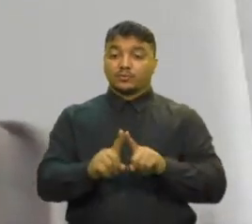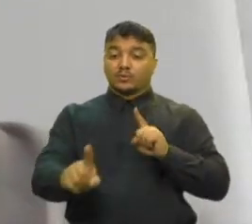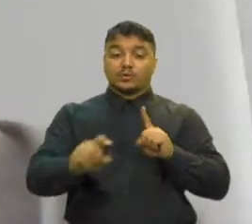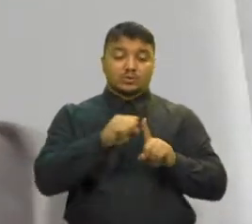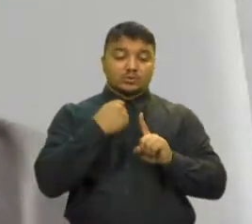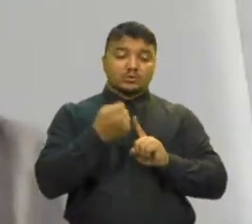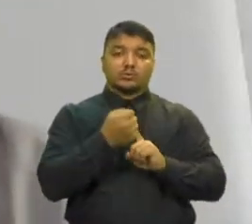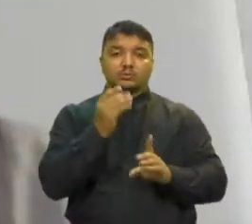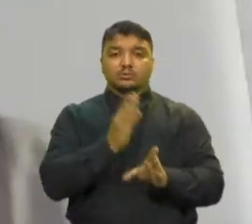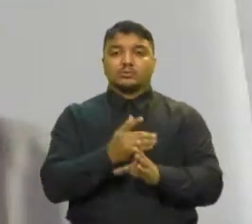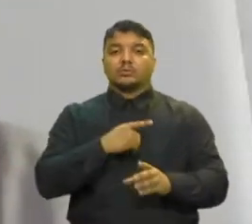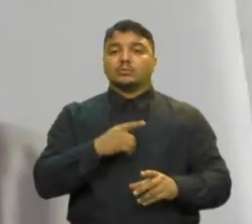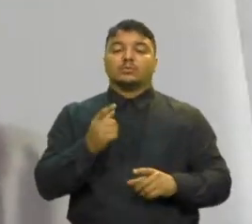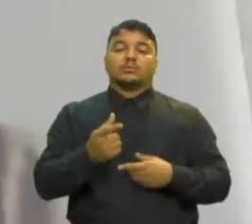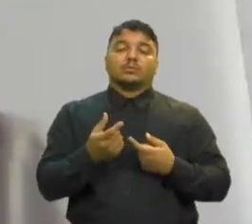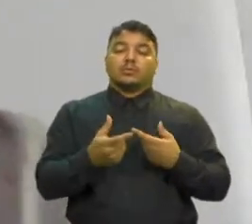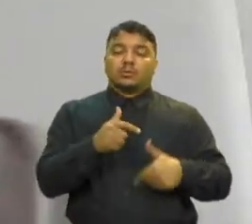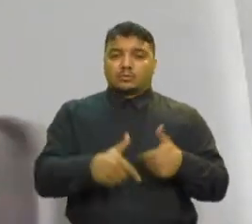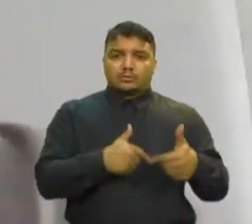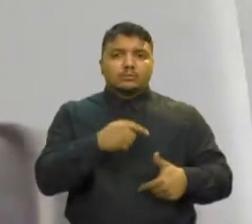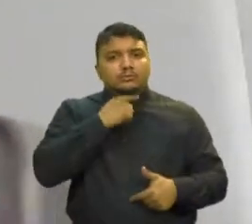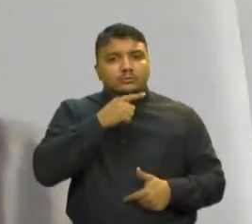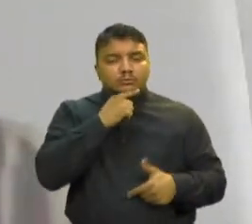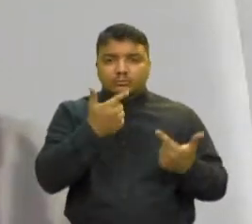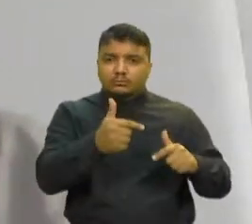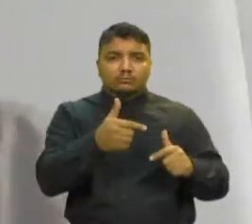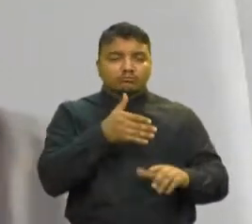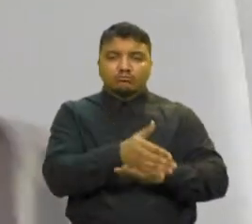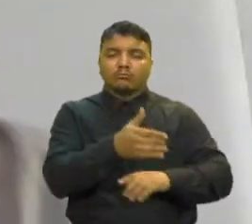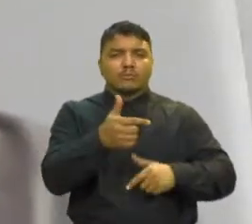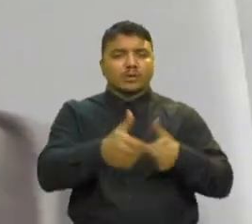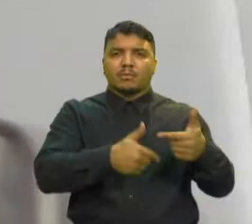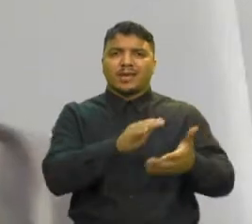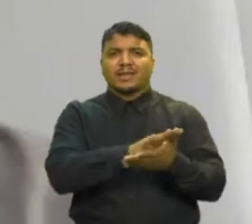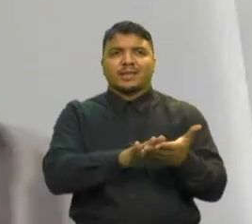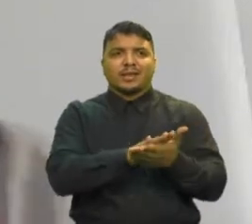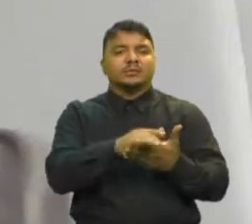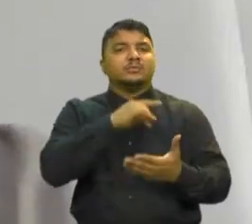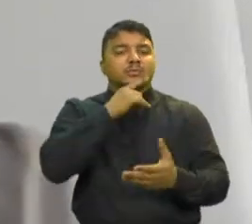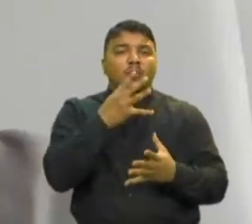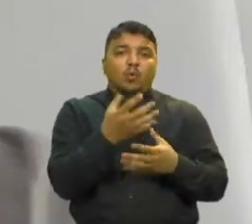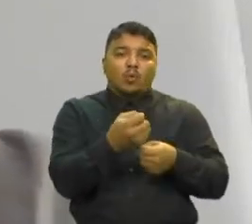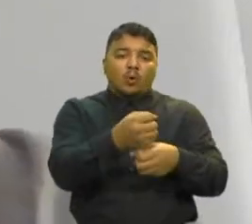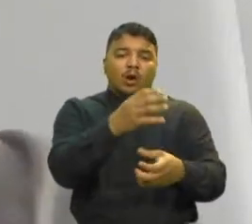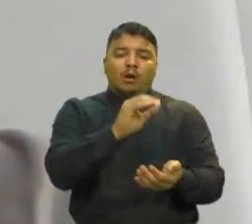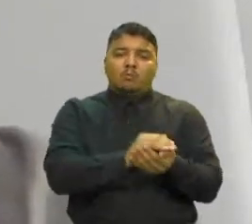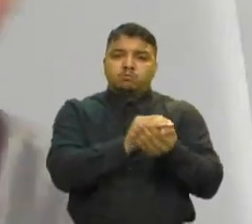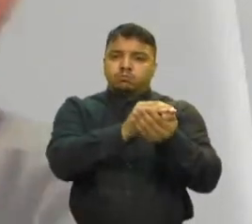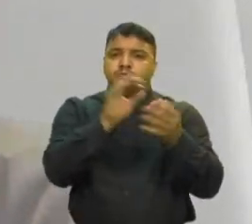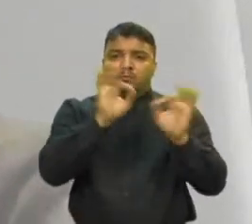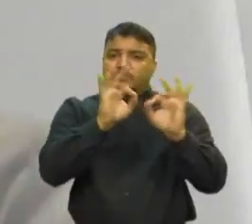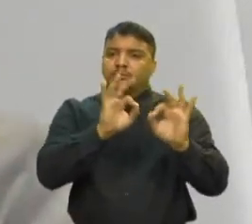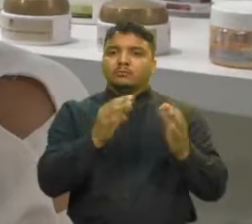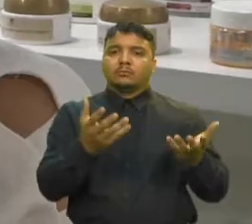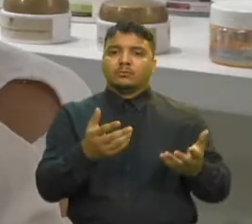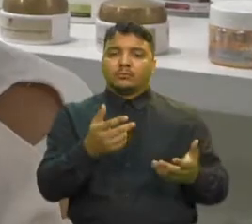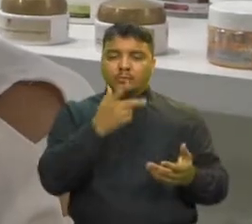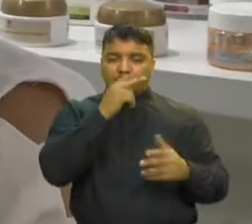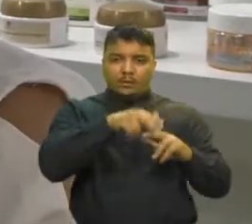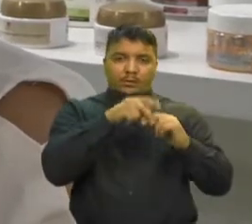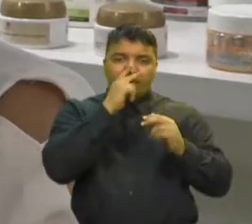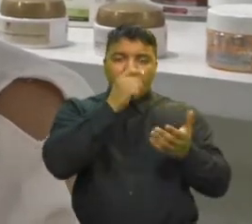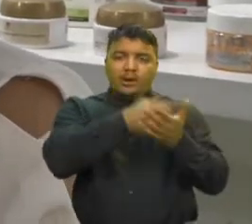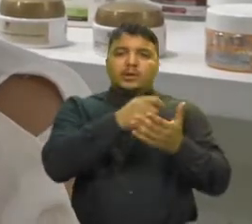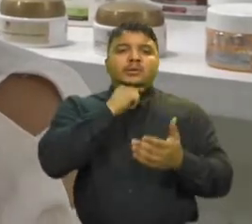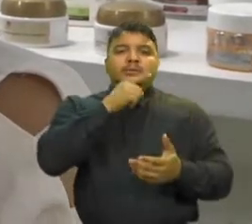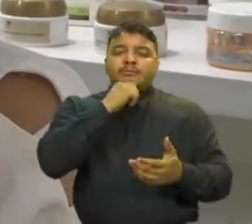restrição de atividade econômica Que você não pode nem vender, e aí você não gera o seu faturamento Então como é que ele vai pagar o fornecedor? Apesar